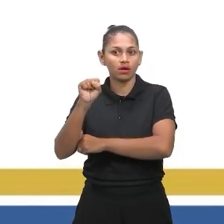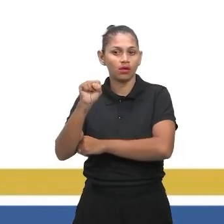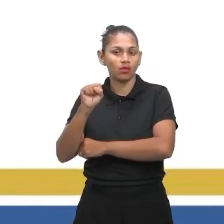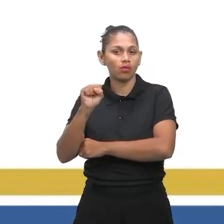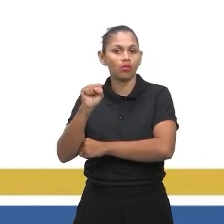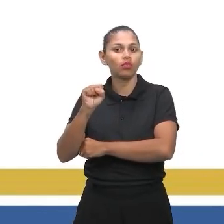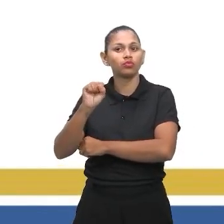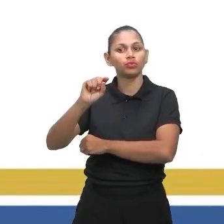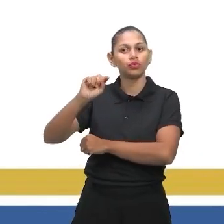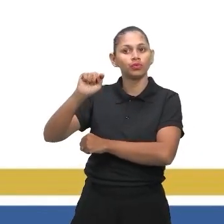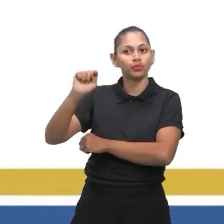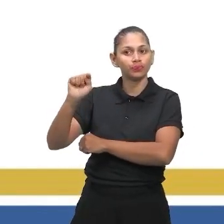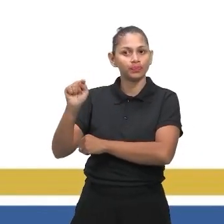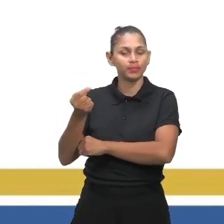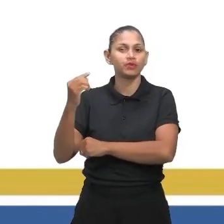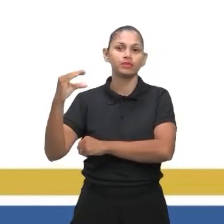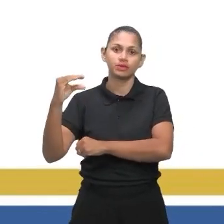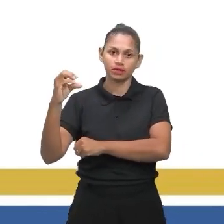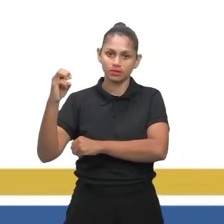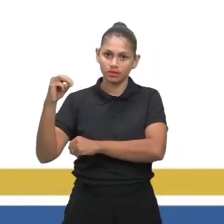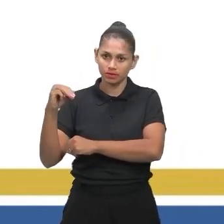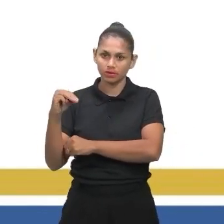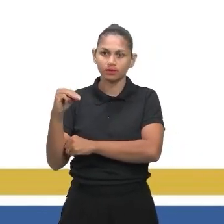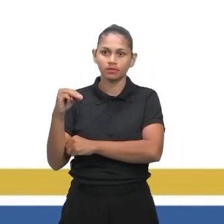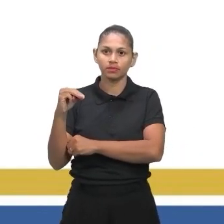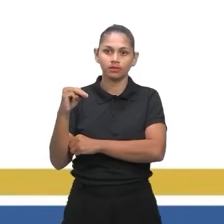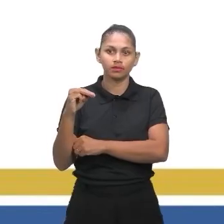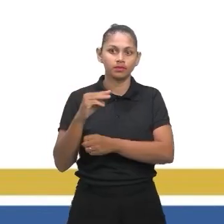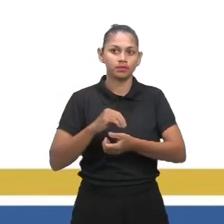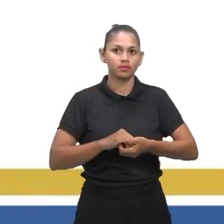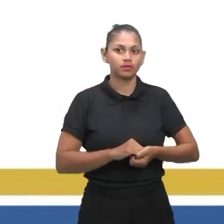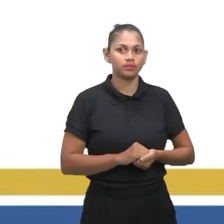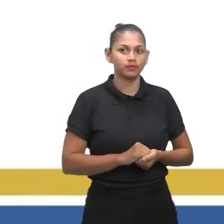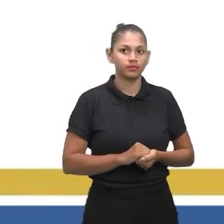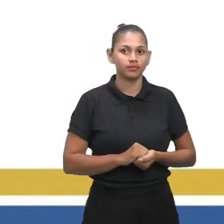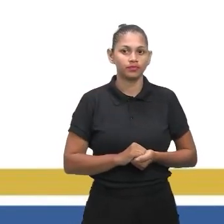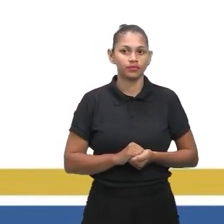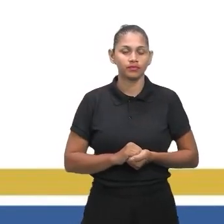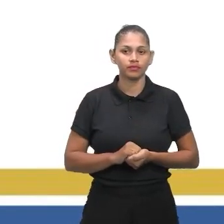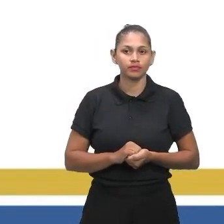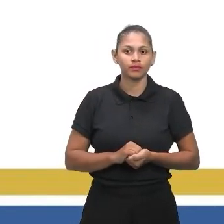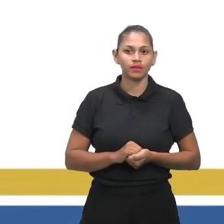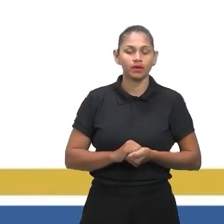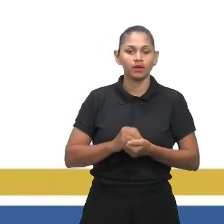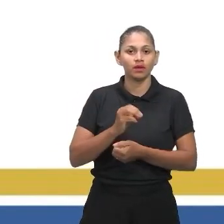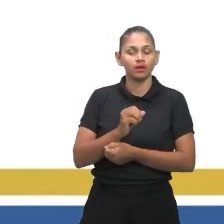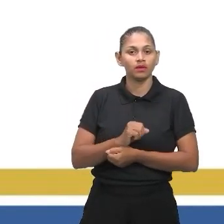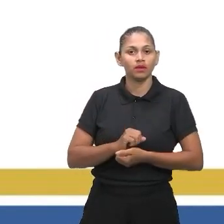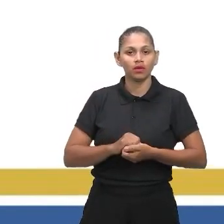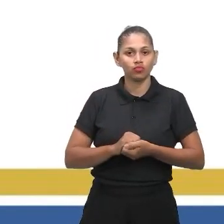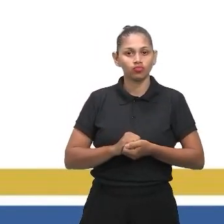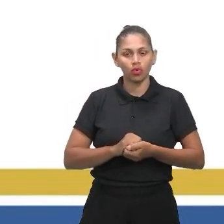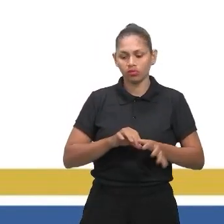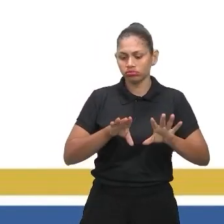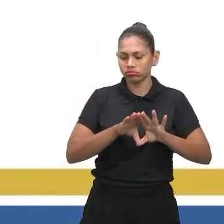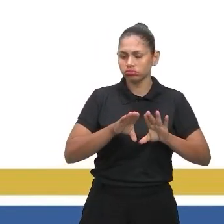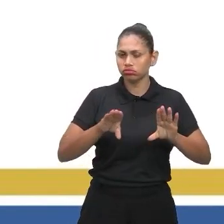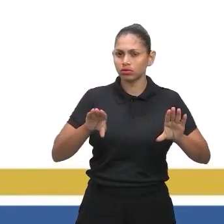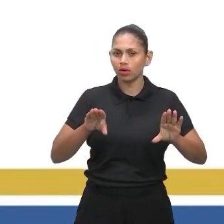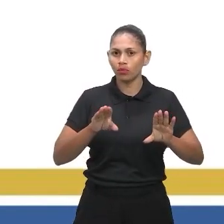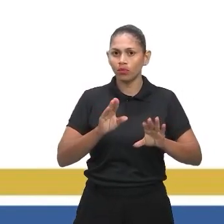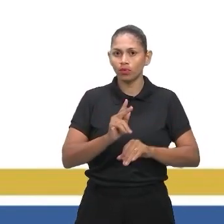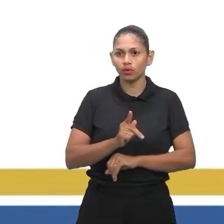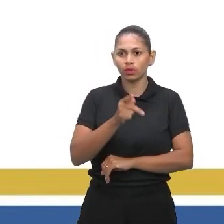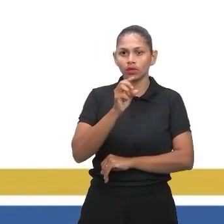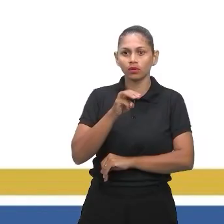Cagada decimal. Então, eu tenho o quê? Coloca aí em tudo, Quilômetros, hectômetros, decâmetros, né? Então,